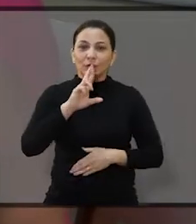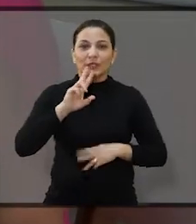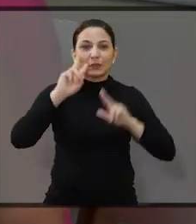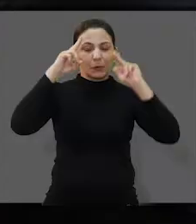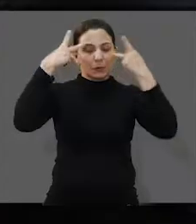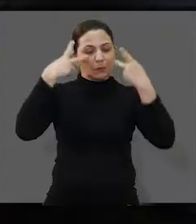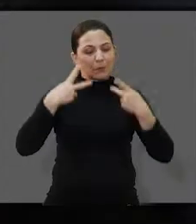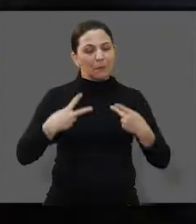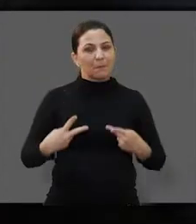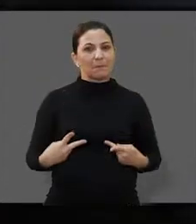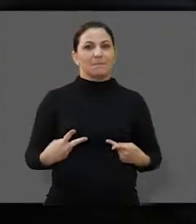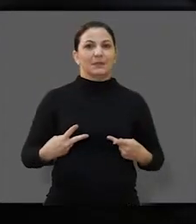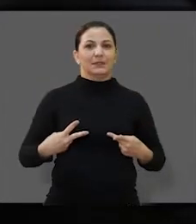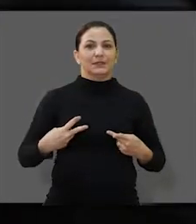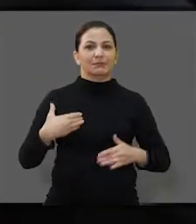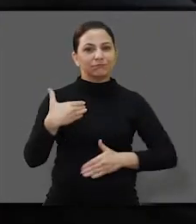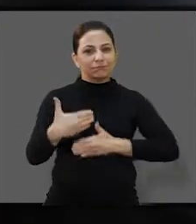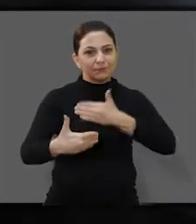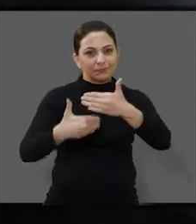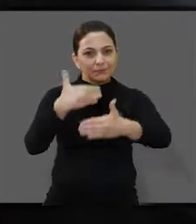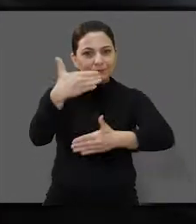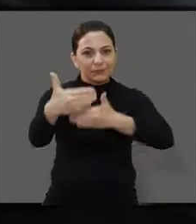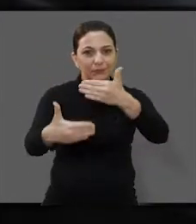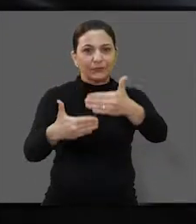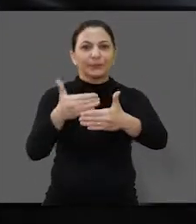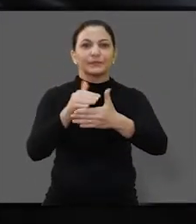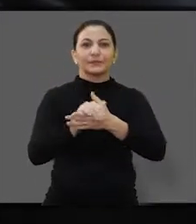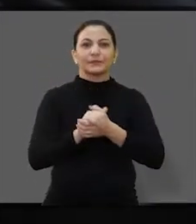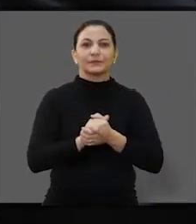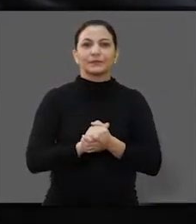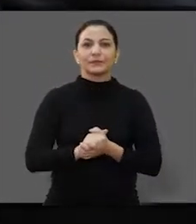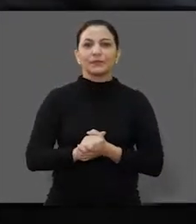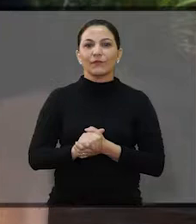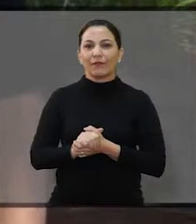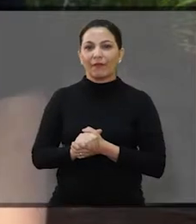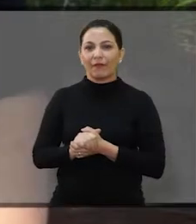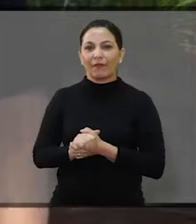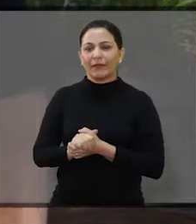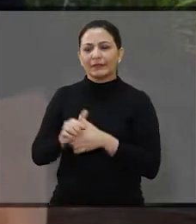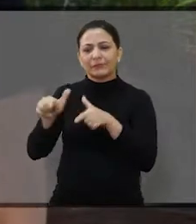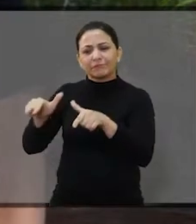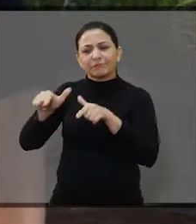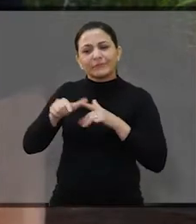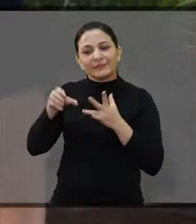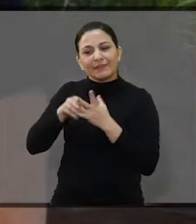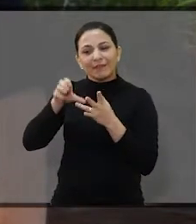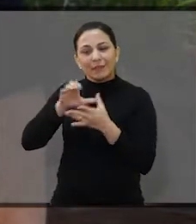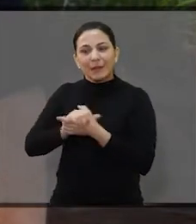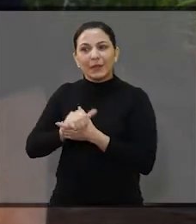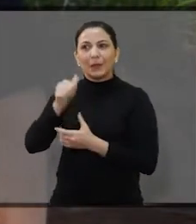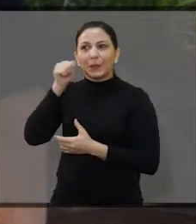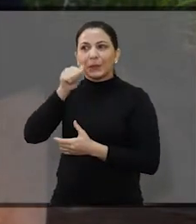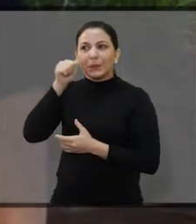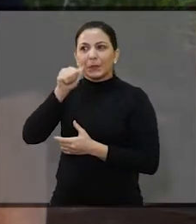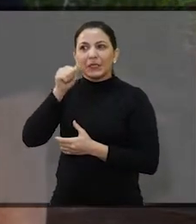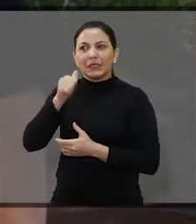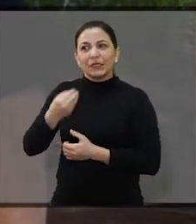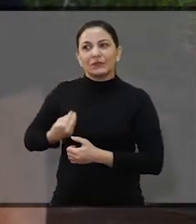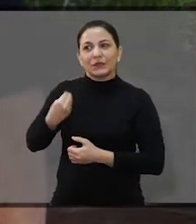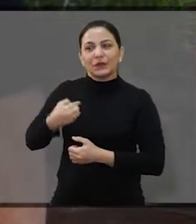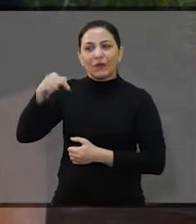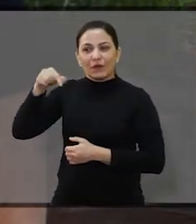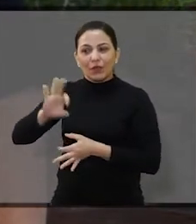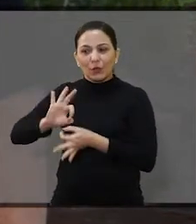longe fica mais satisfeita com o resultado humano. Outro dia nós recebemos um convite de casamento de uma das